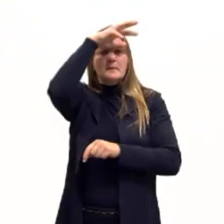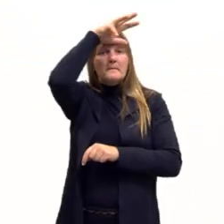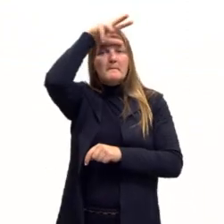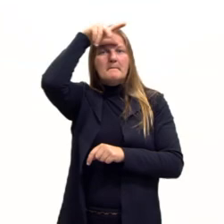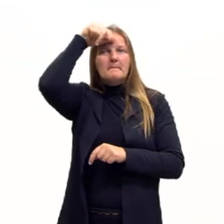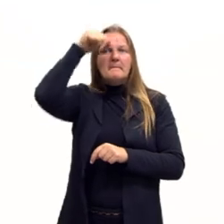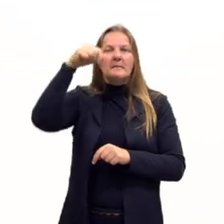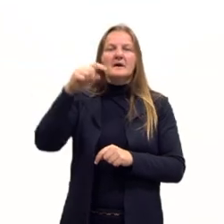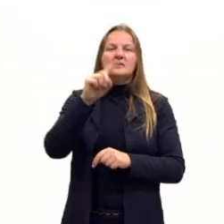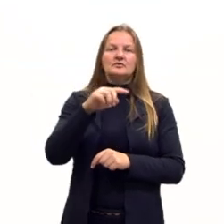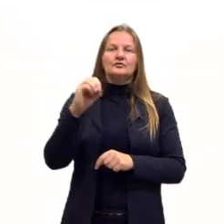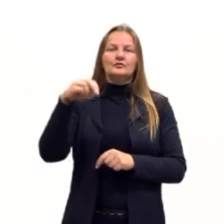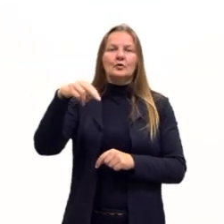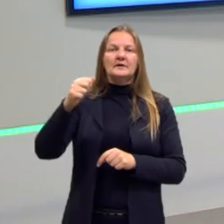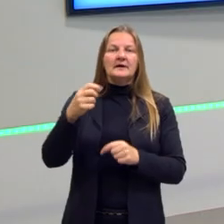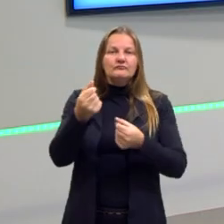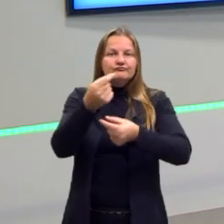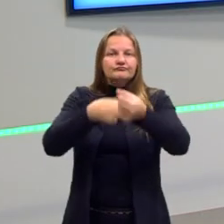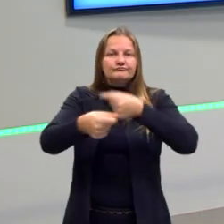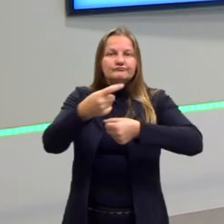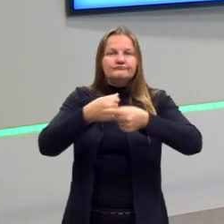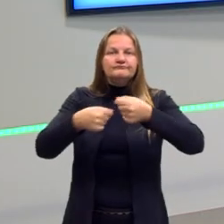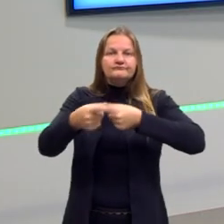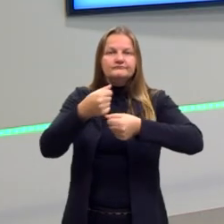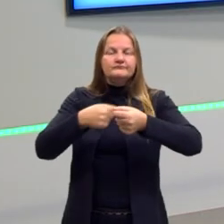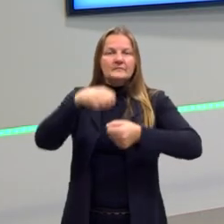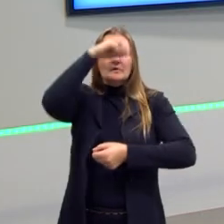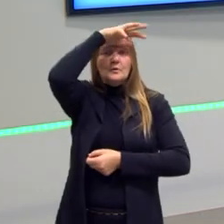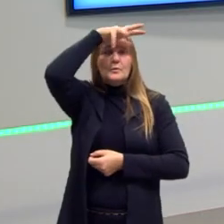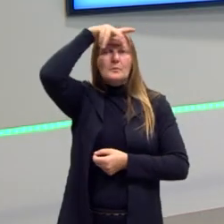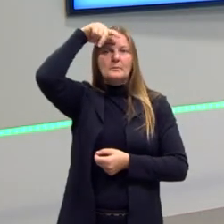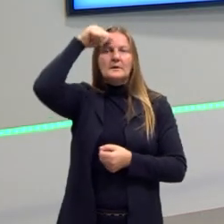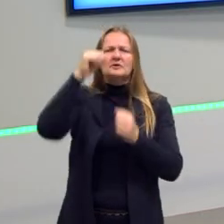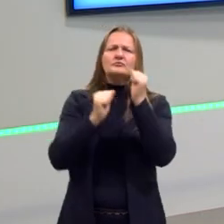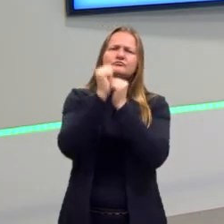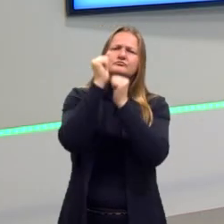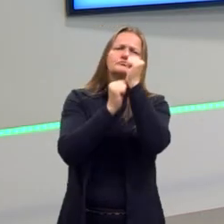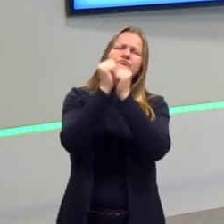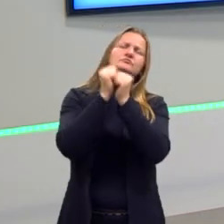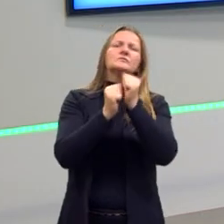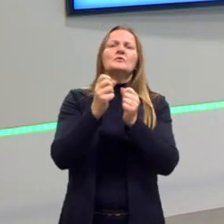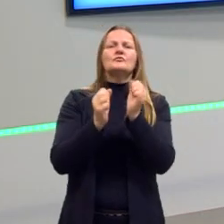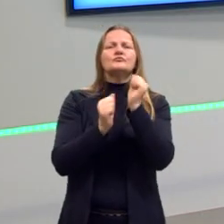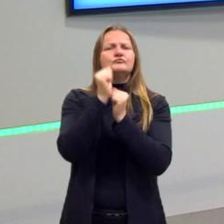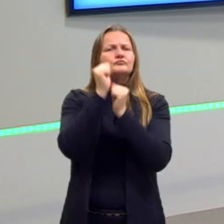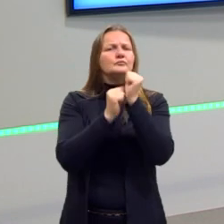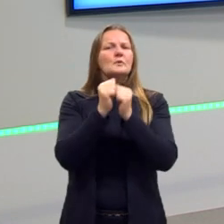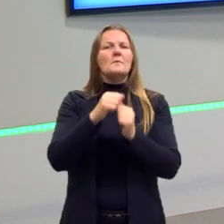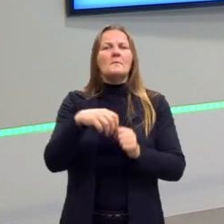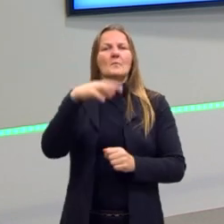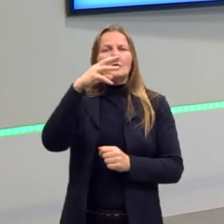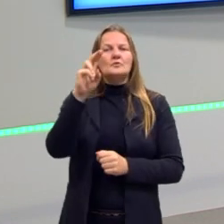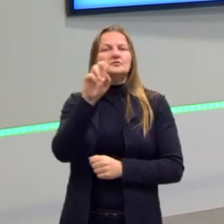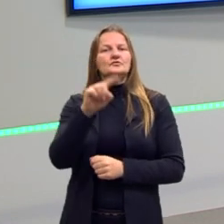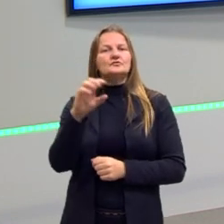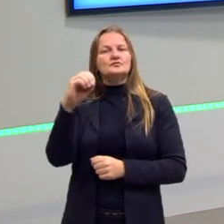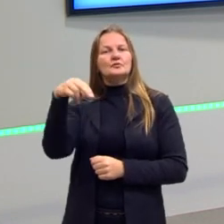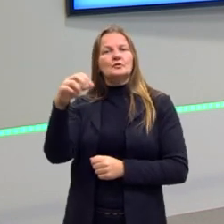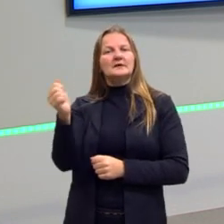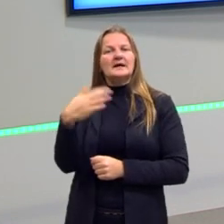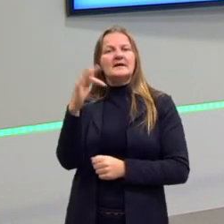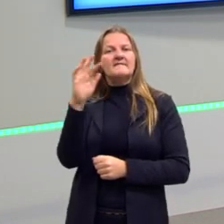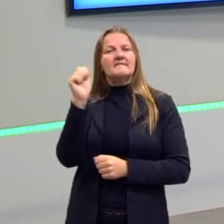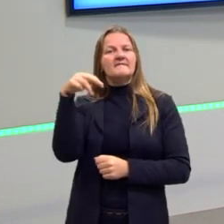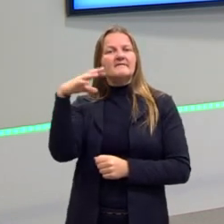dizer, vamos produzir, vamos levar para o interior. Eles levam para Manaus um complexo industrial que a gente chama de Zona Franca, não tem